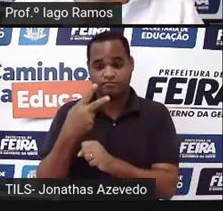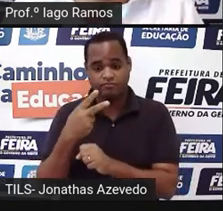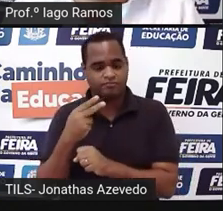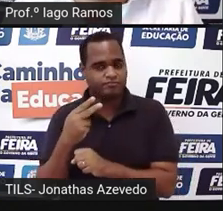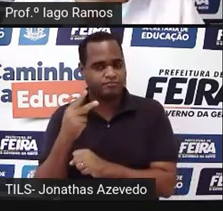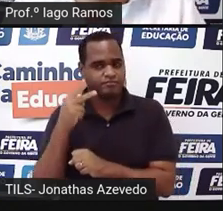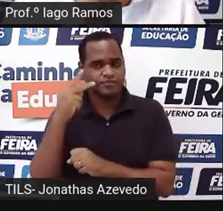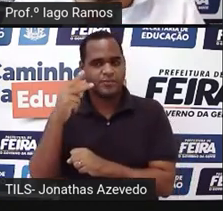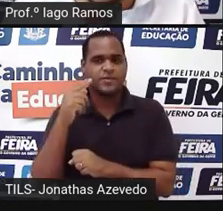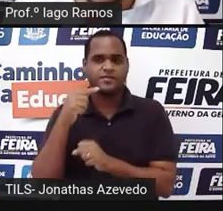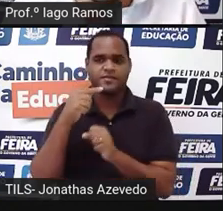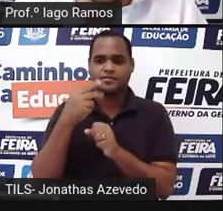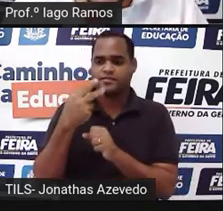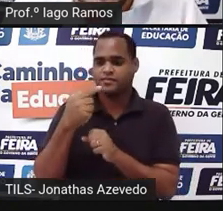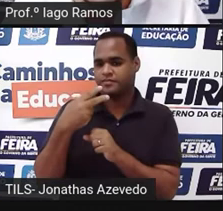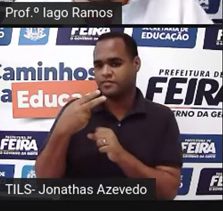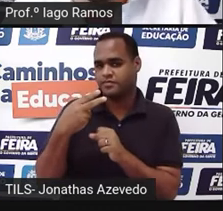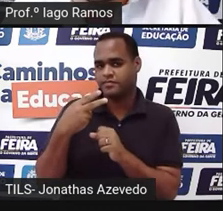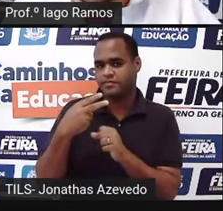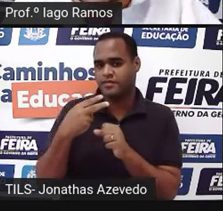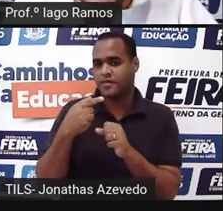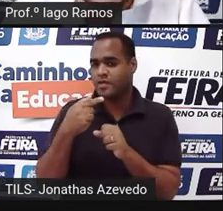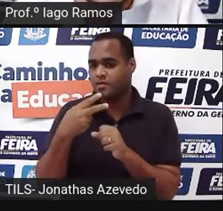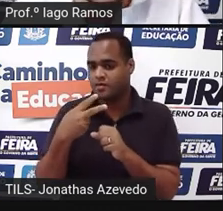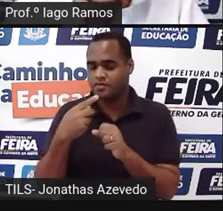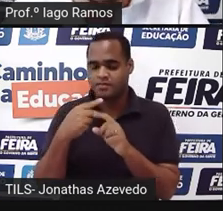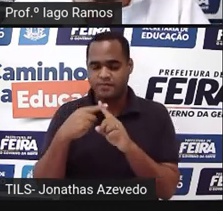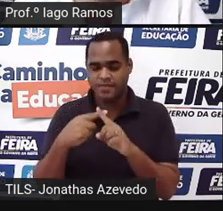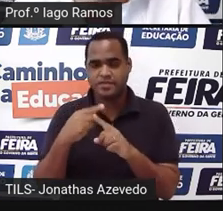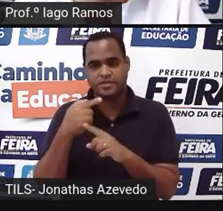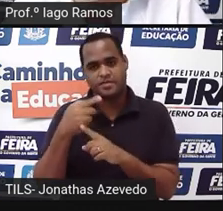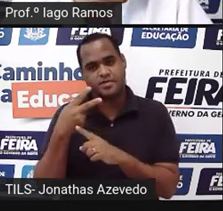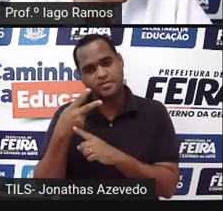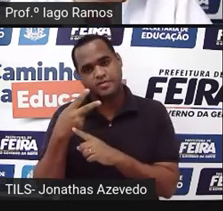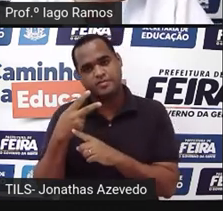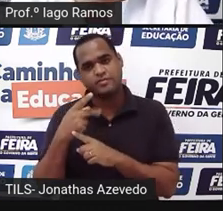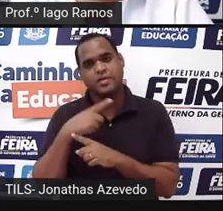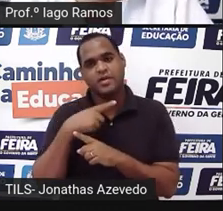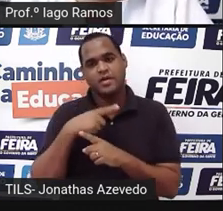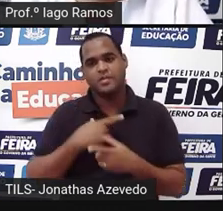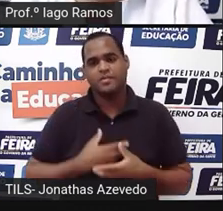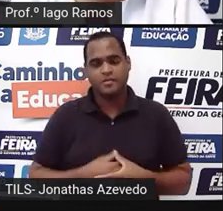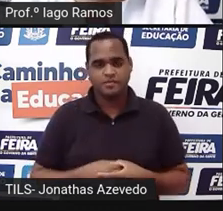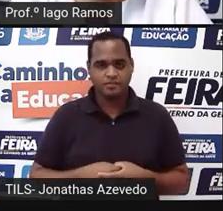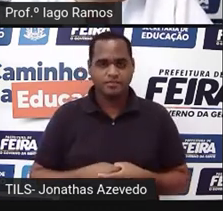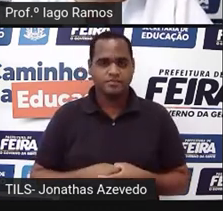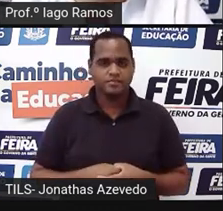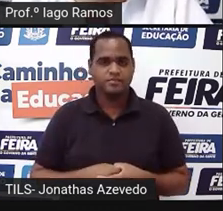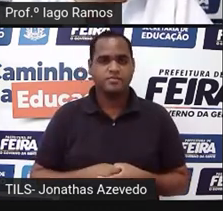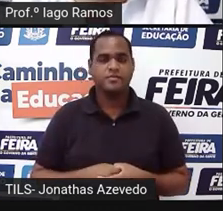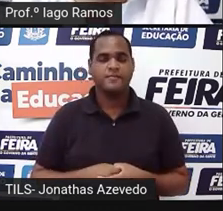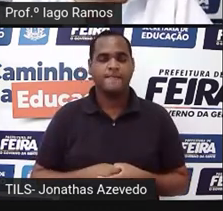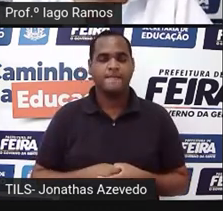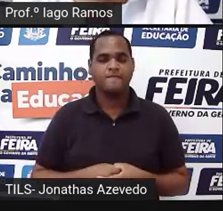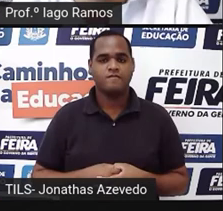elevado a 2 é 72 vezes 72, tá bom? Que vai dar